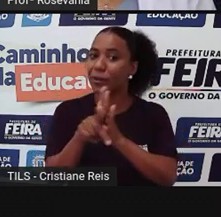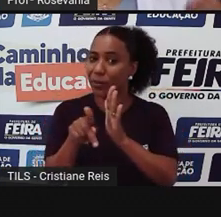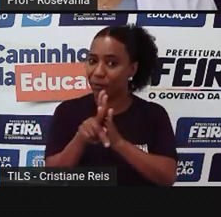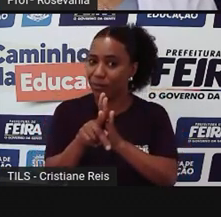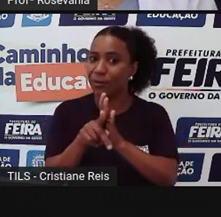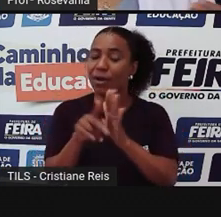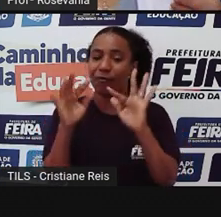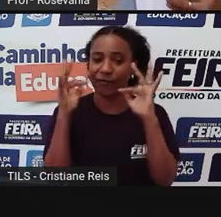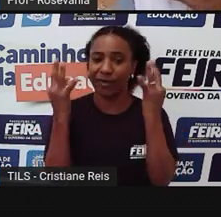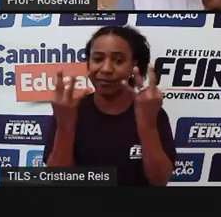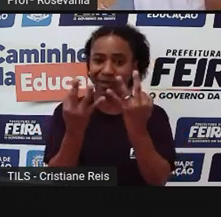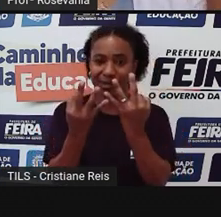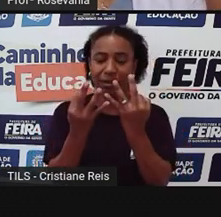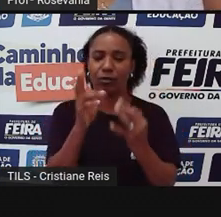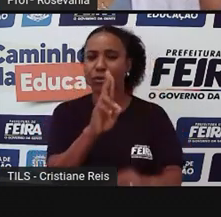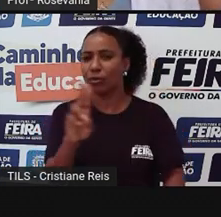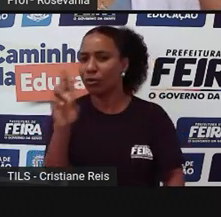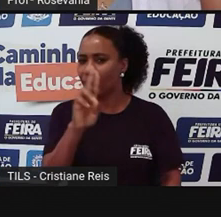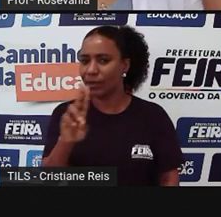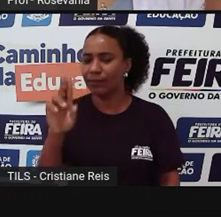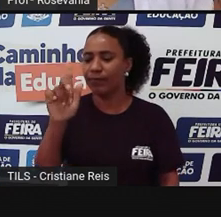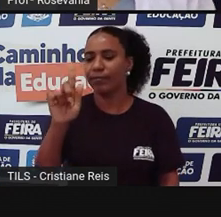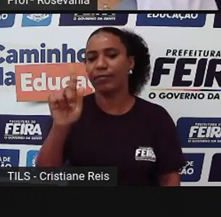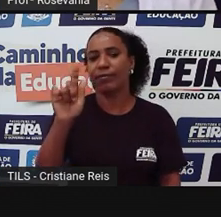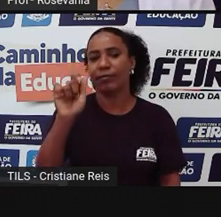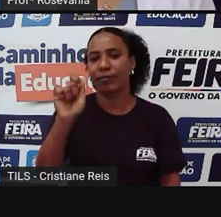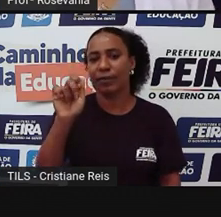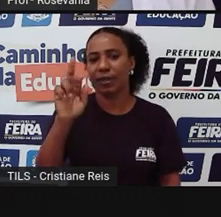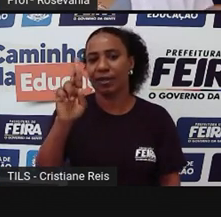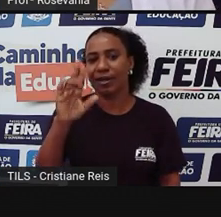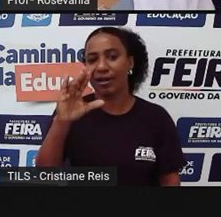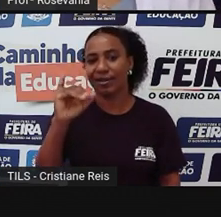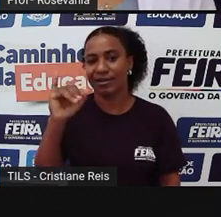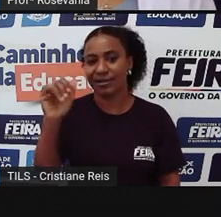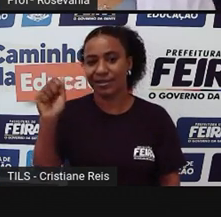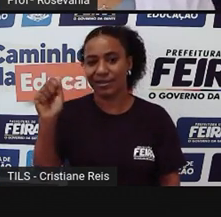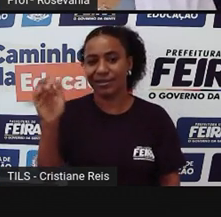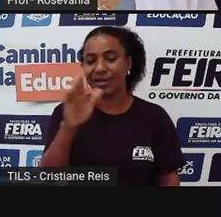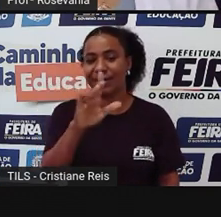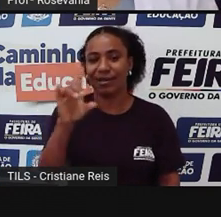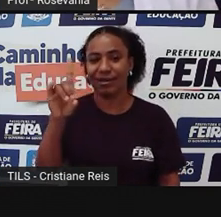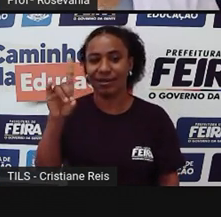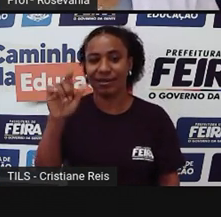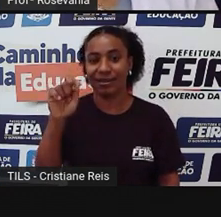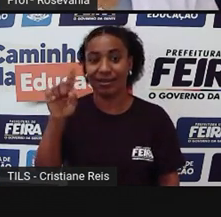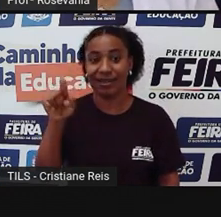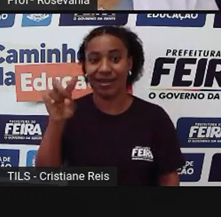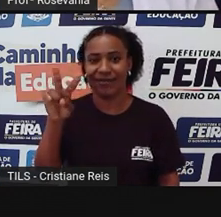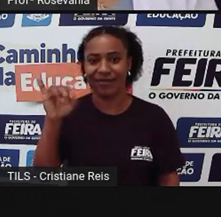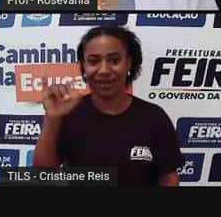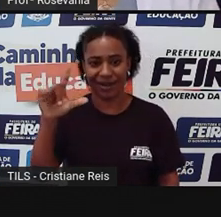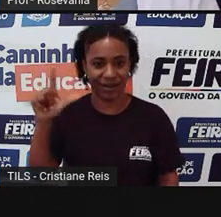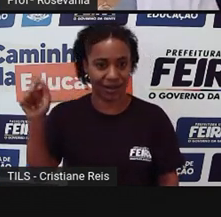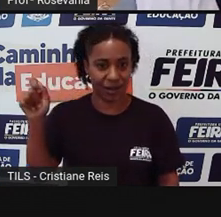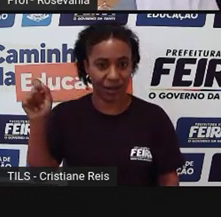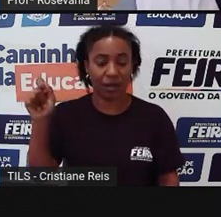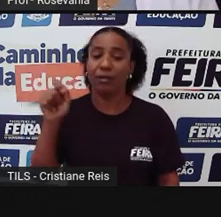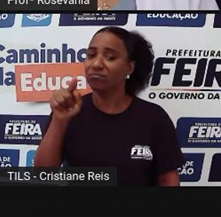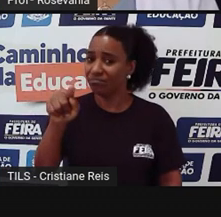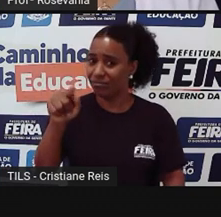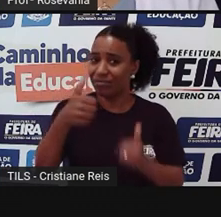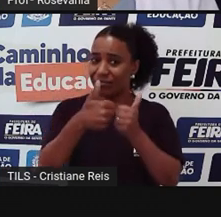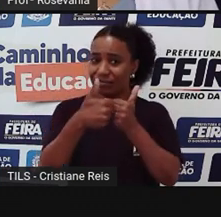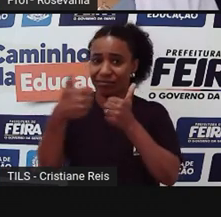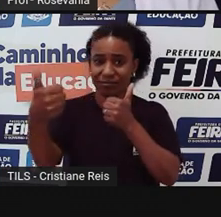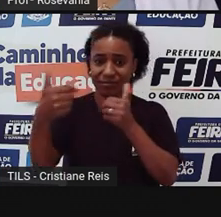visitou até o Projeto Tamar, o Castelo Garcia da Ávila, essas terrinhas, né, eram